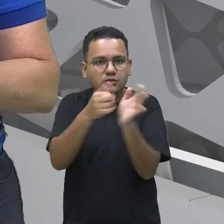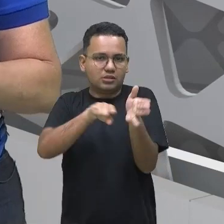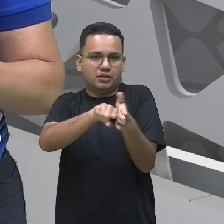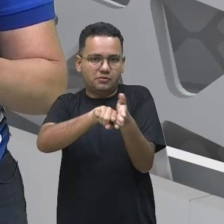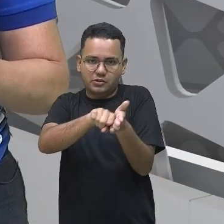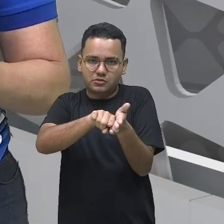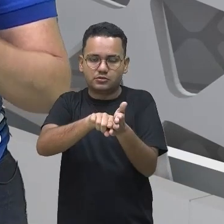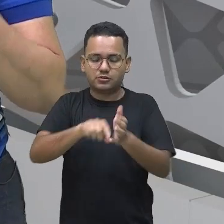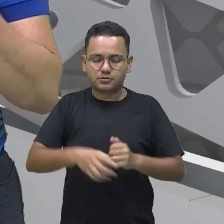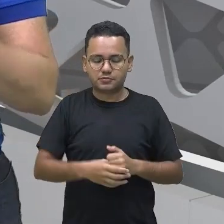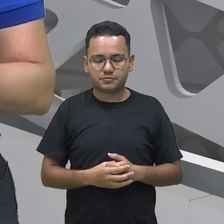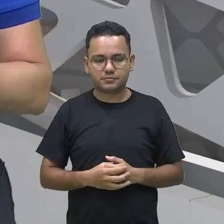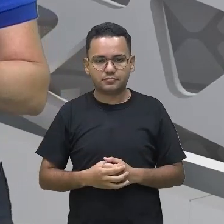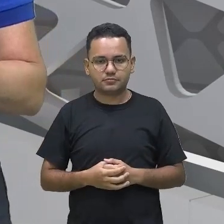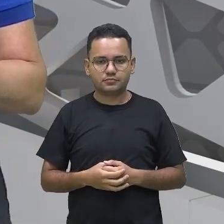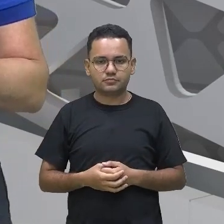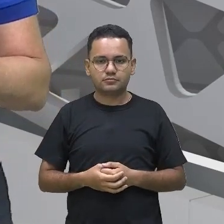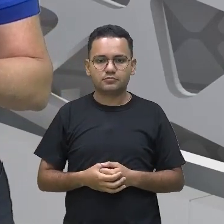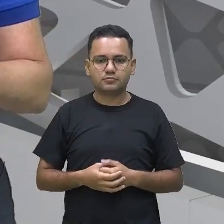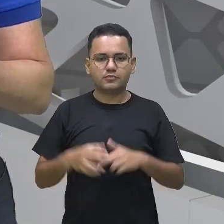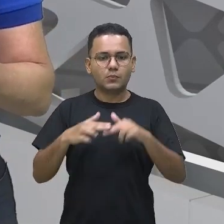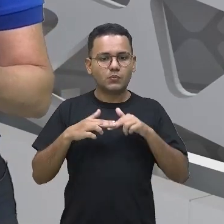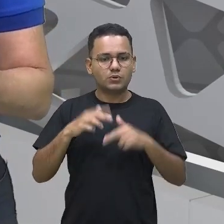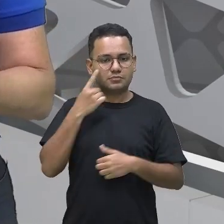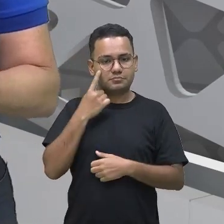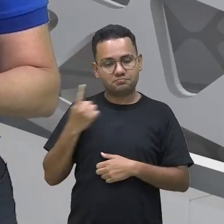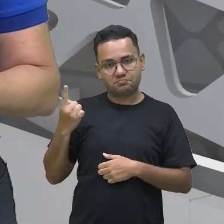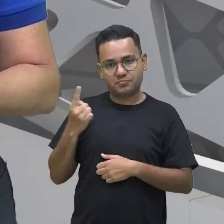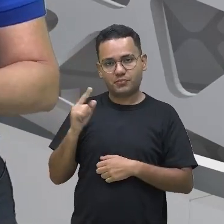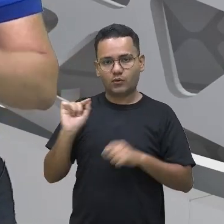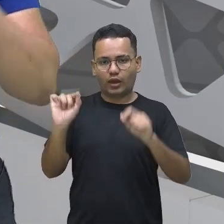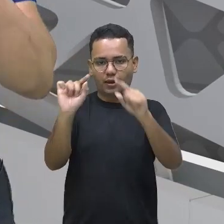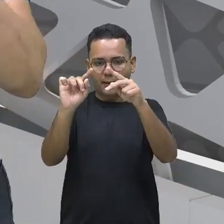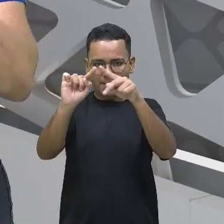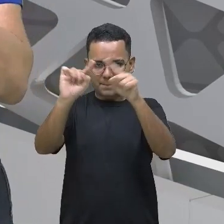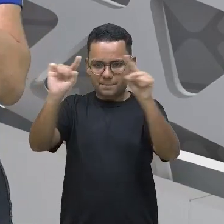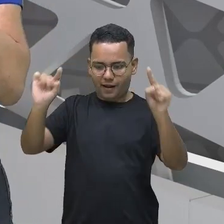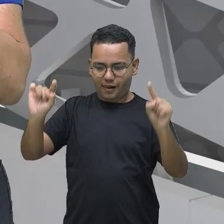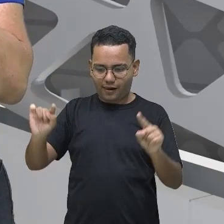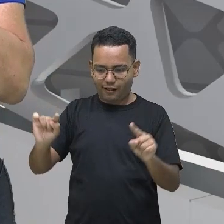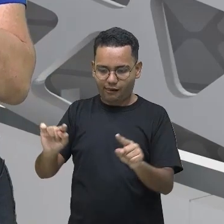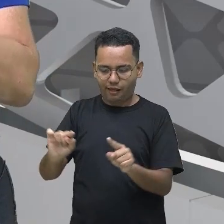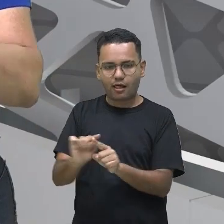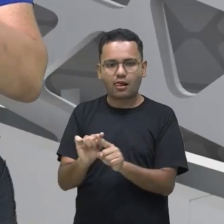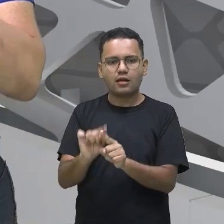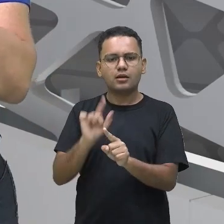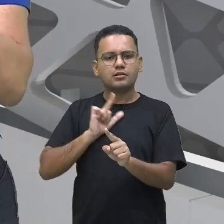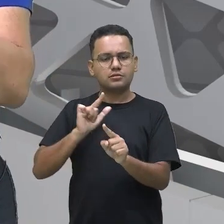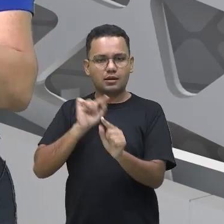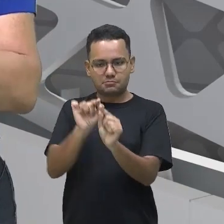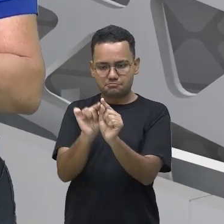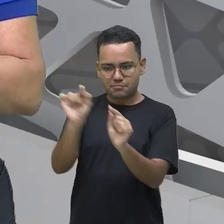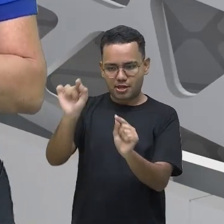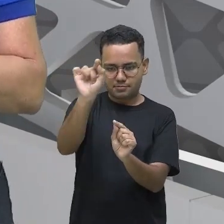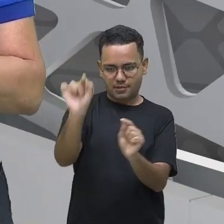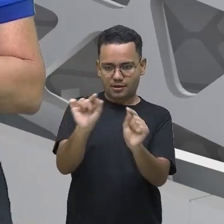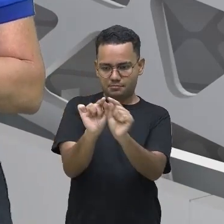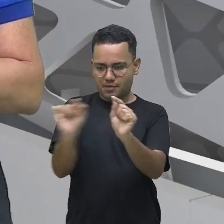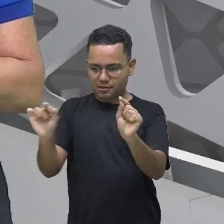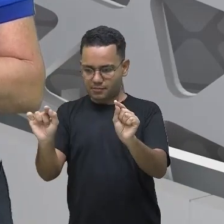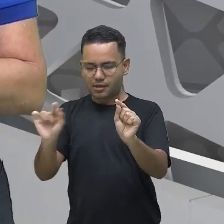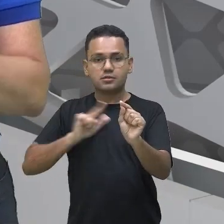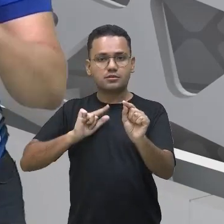é esse gráfico em formato de pizza, ele apresenta e tem a legenda para dizer o que que eles